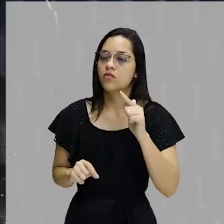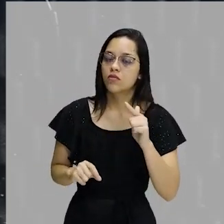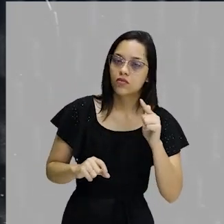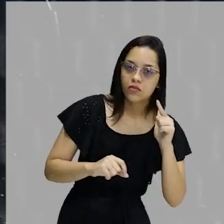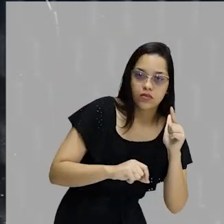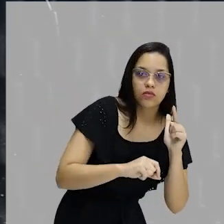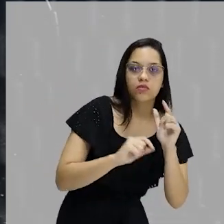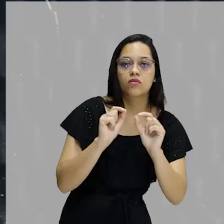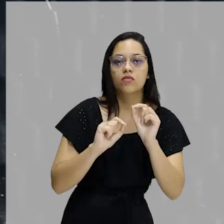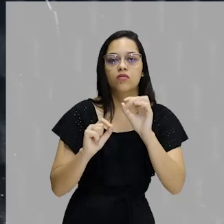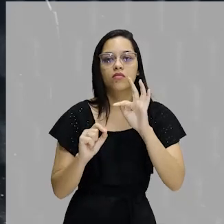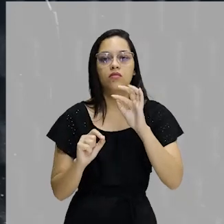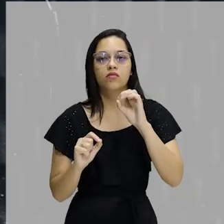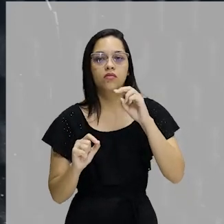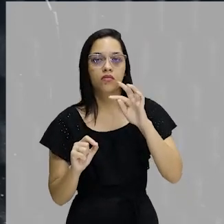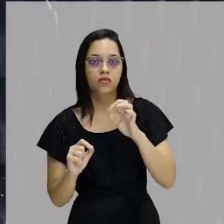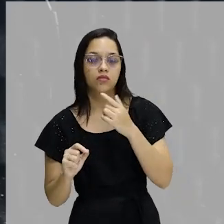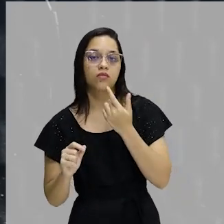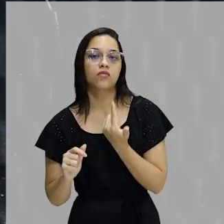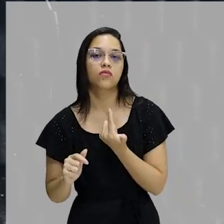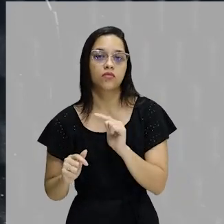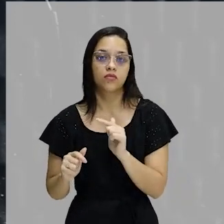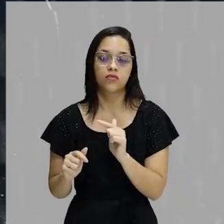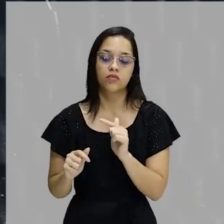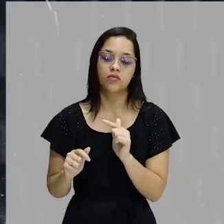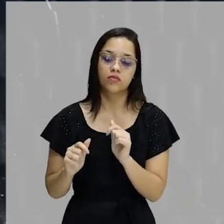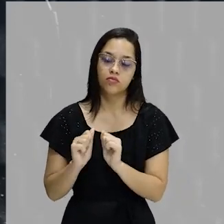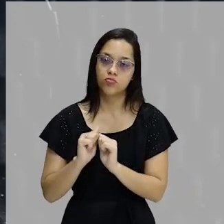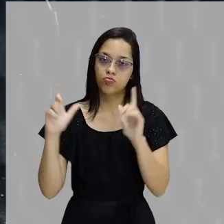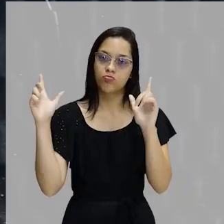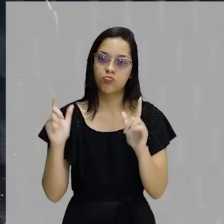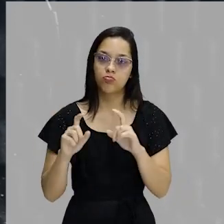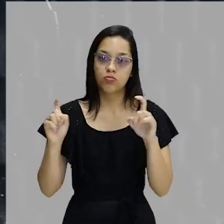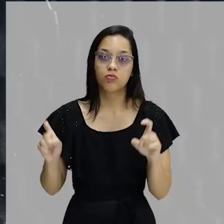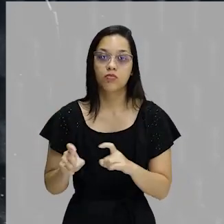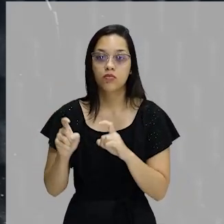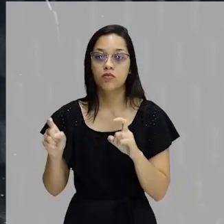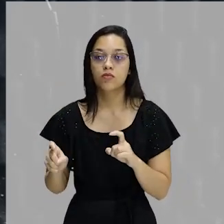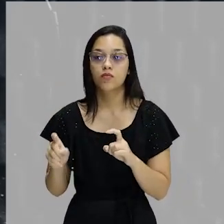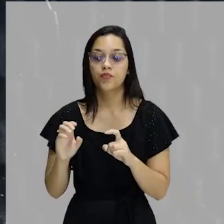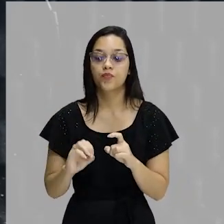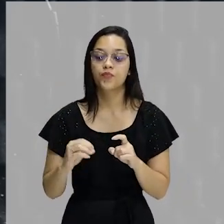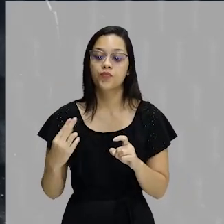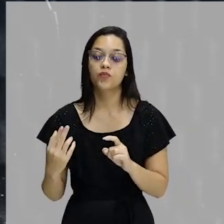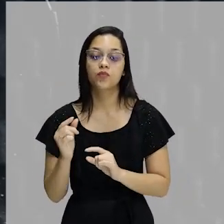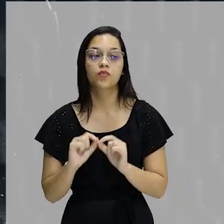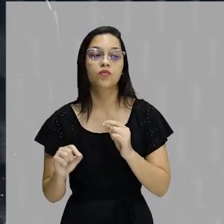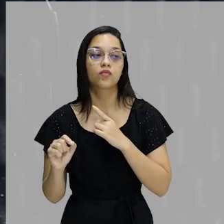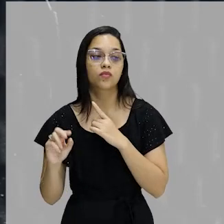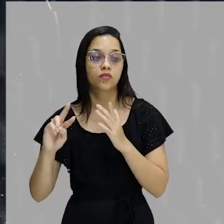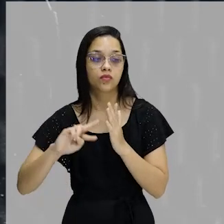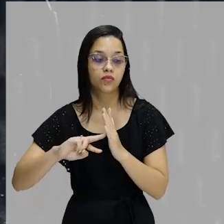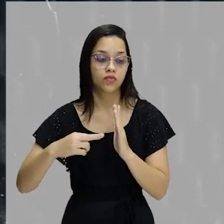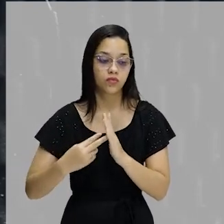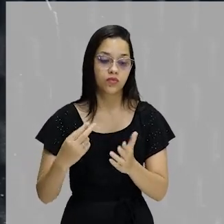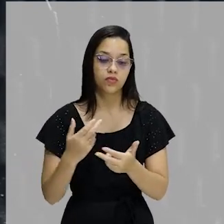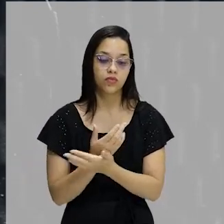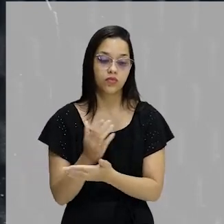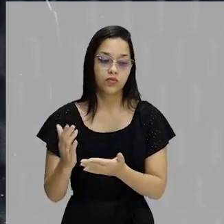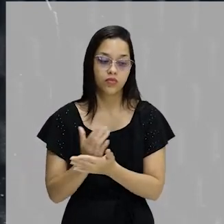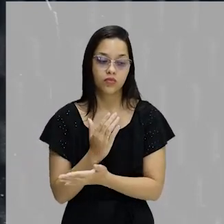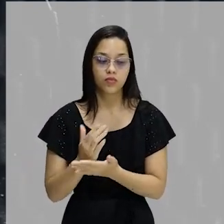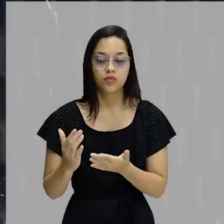fonte, uma outra página no computador. Ou alguém já sabe o significado de algumas,